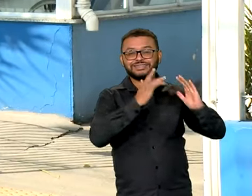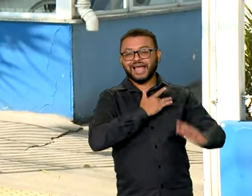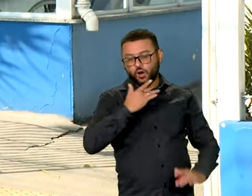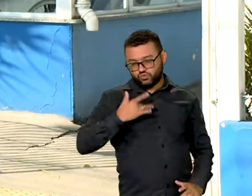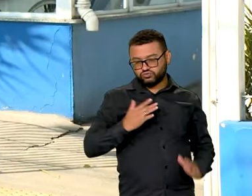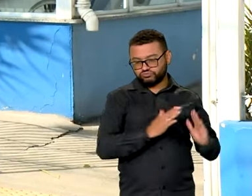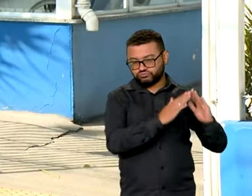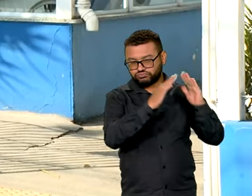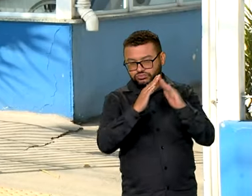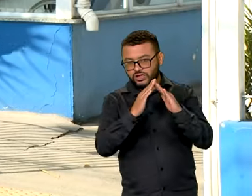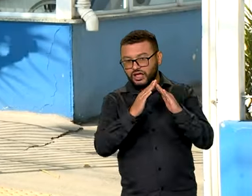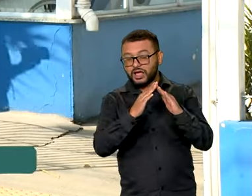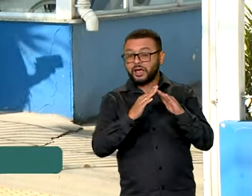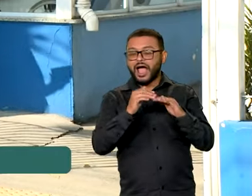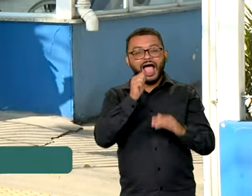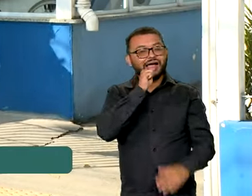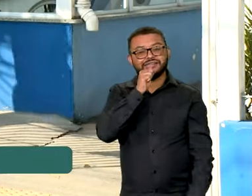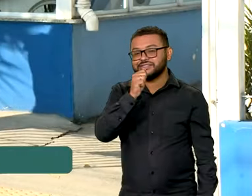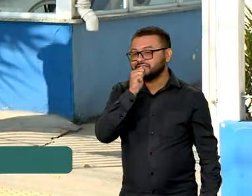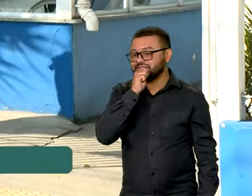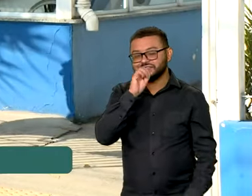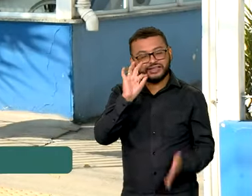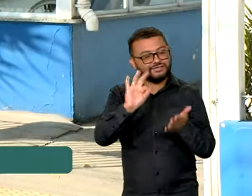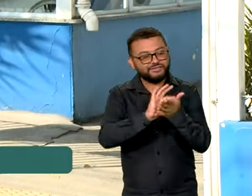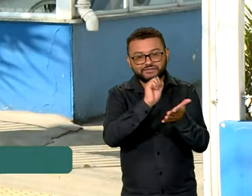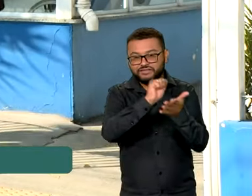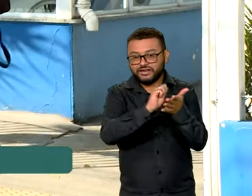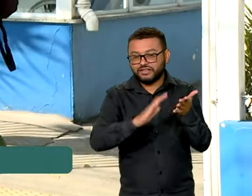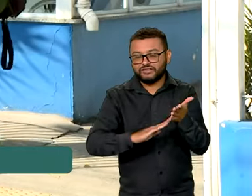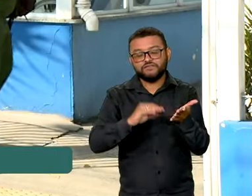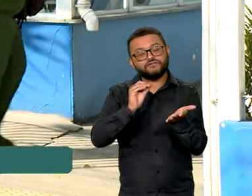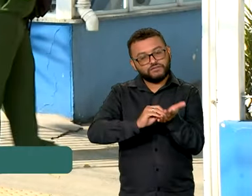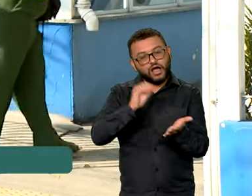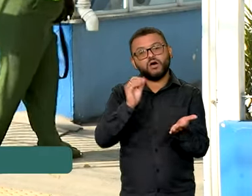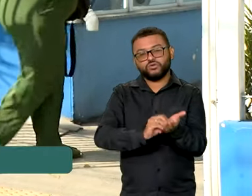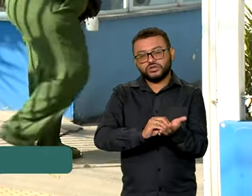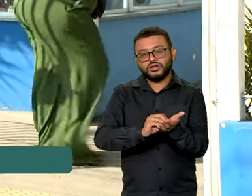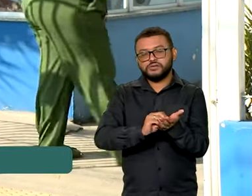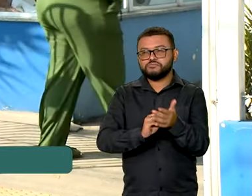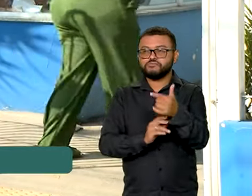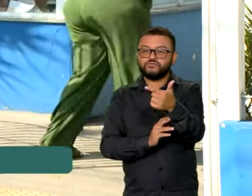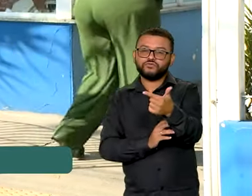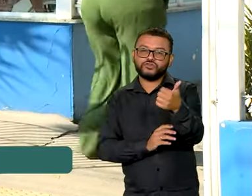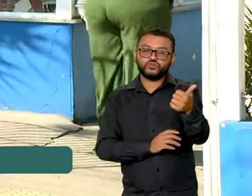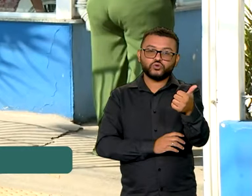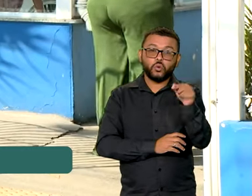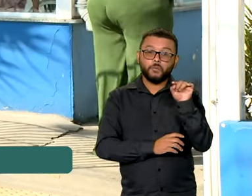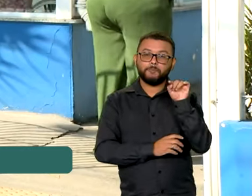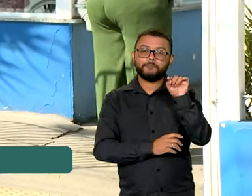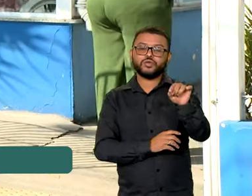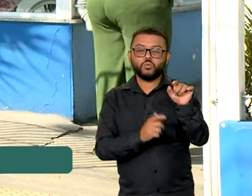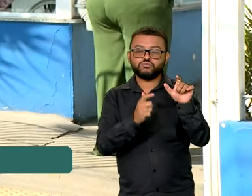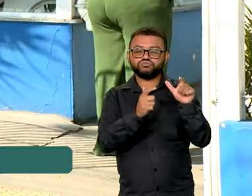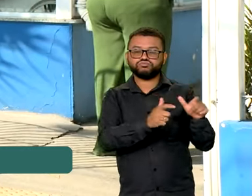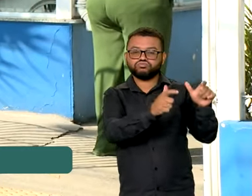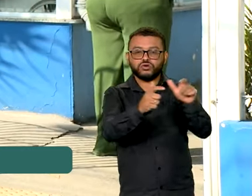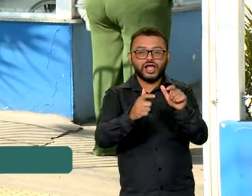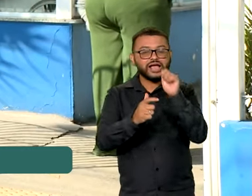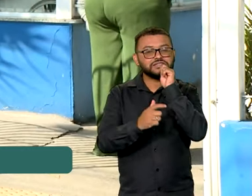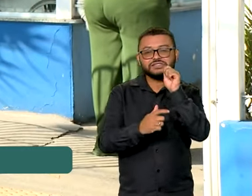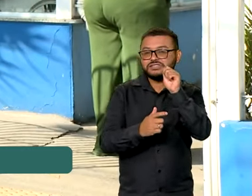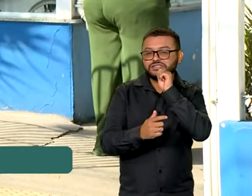agora, menos da metade preencheu esse questionário. Cerca de 21 mil unidades nem